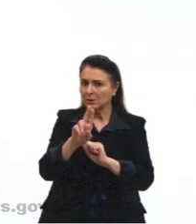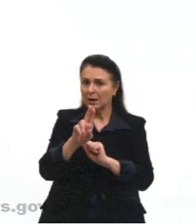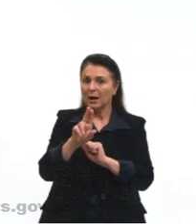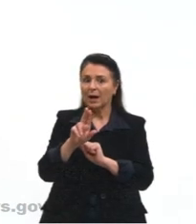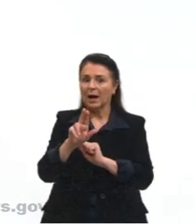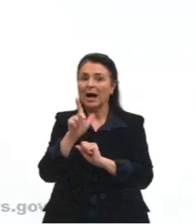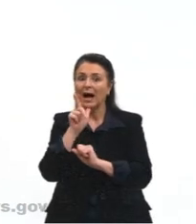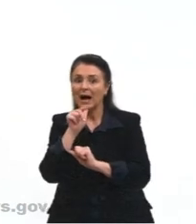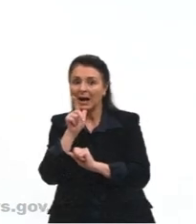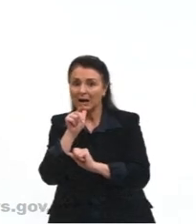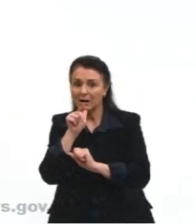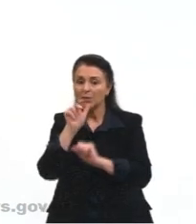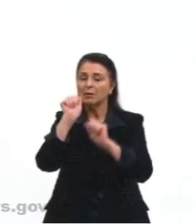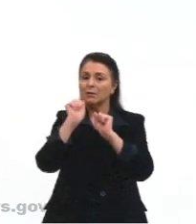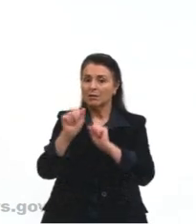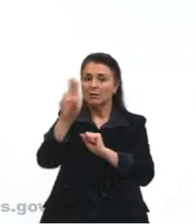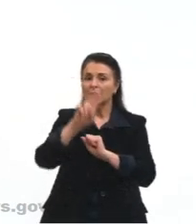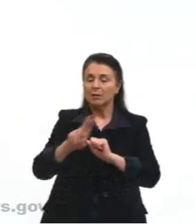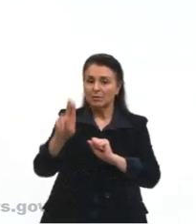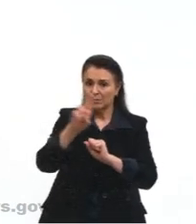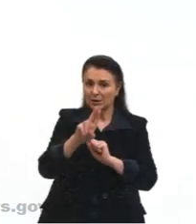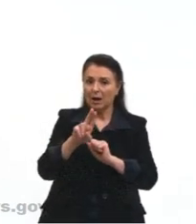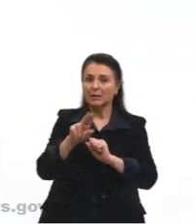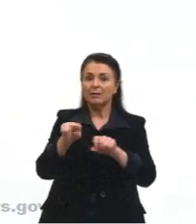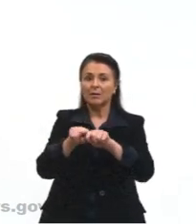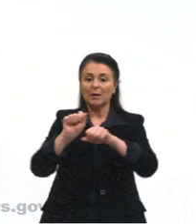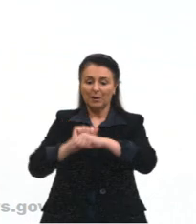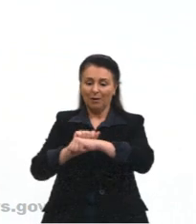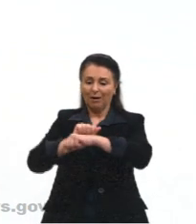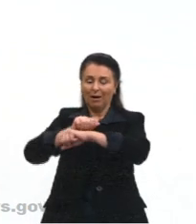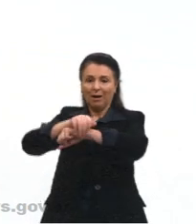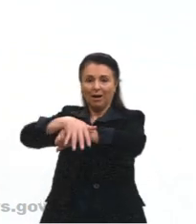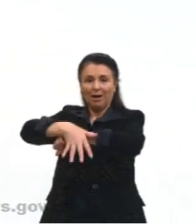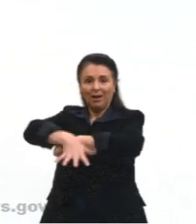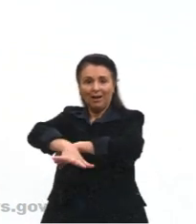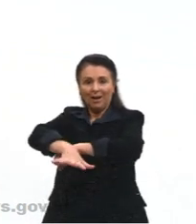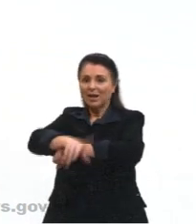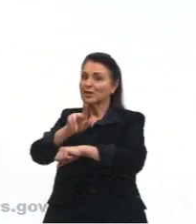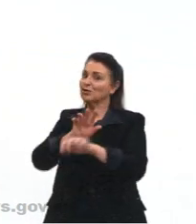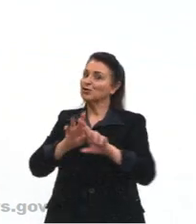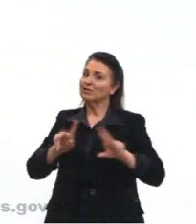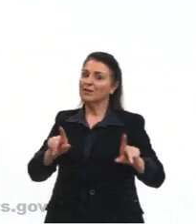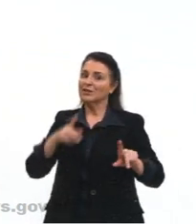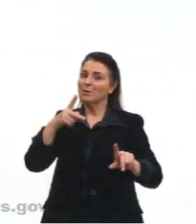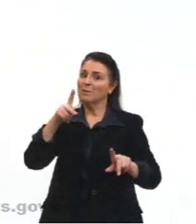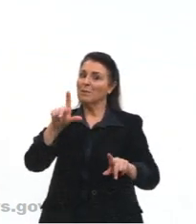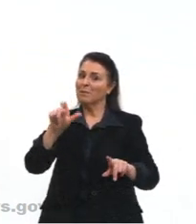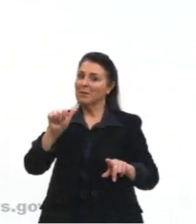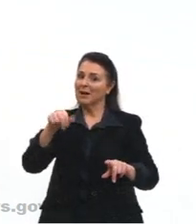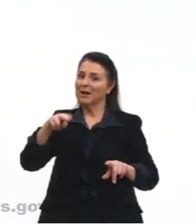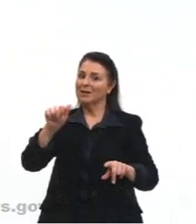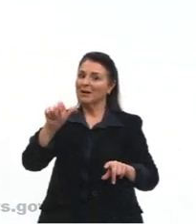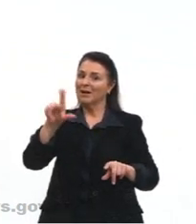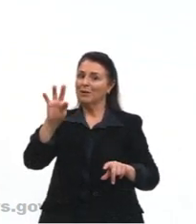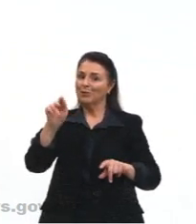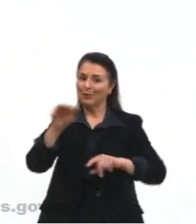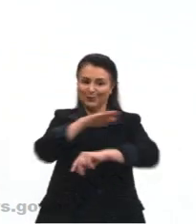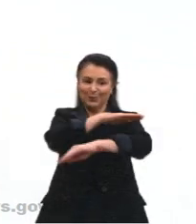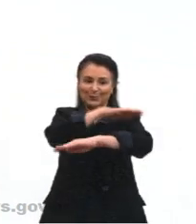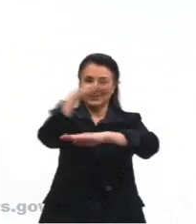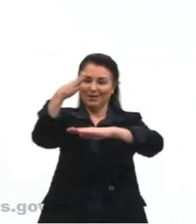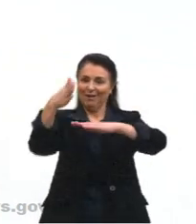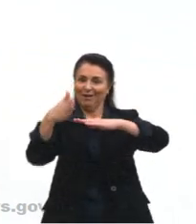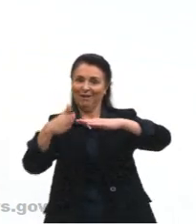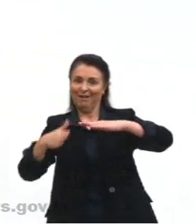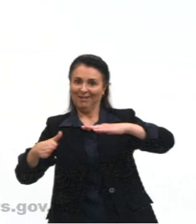dele para gerar energia elétrica, ser um rio de Planalto, certo? Ele desce com muito mais intensidade. Não é um rio